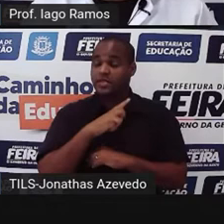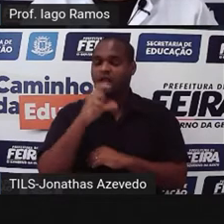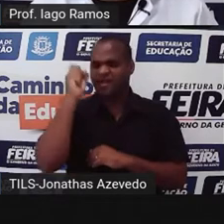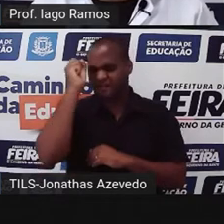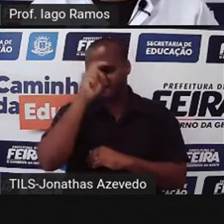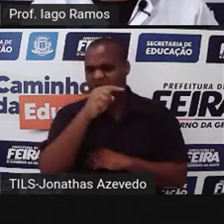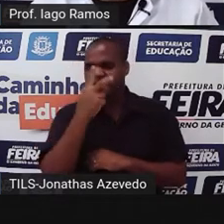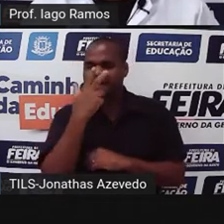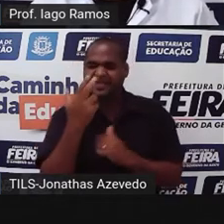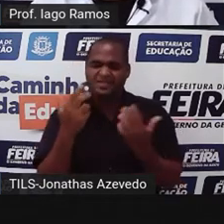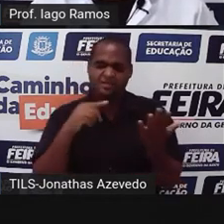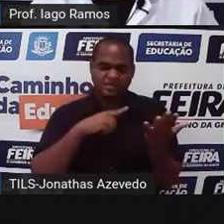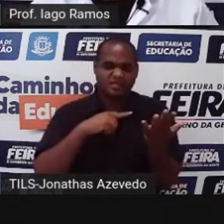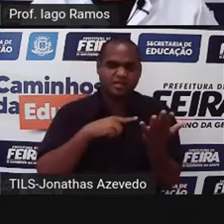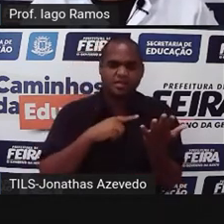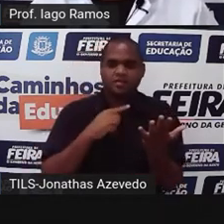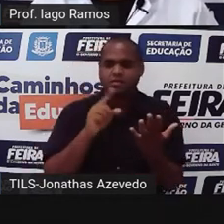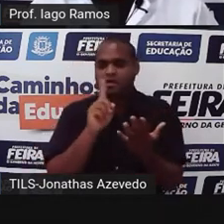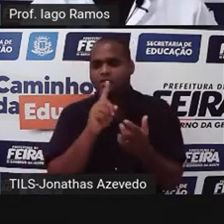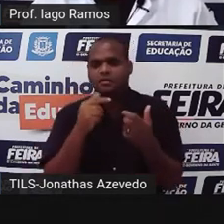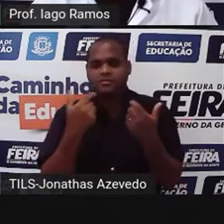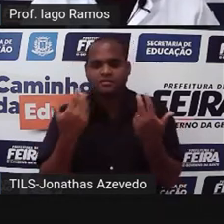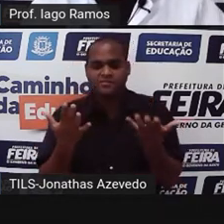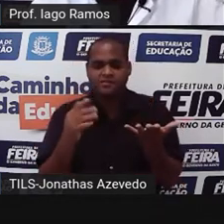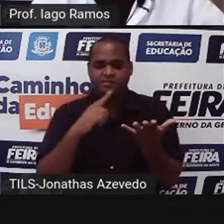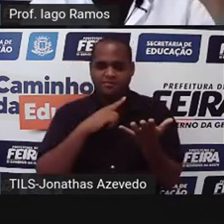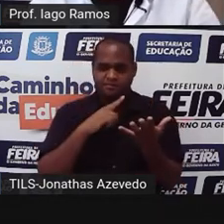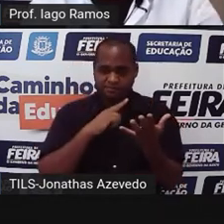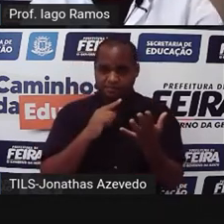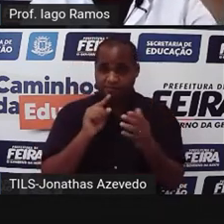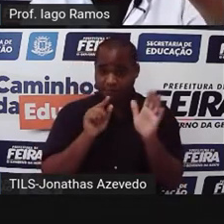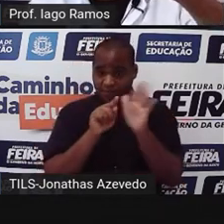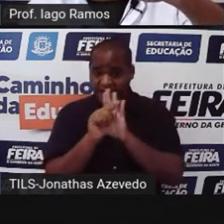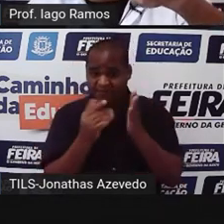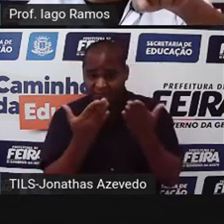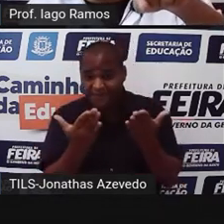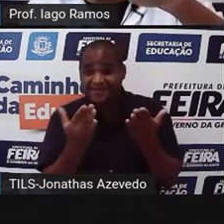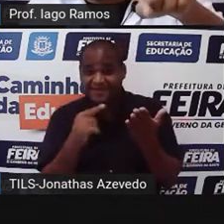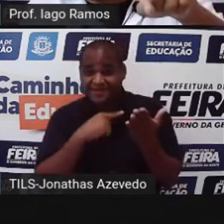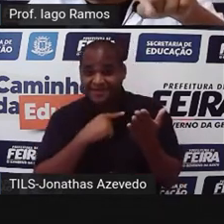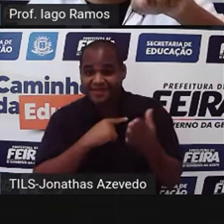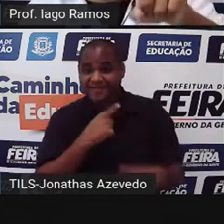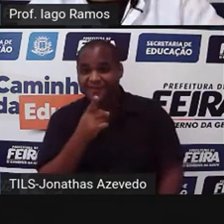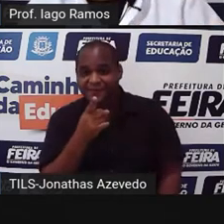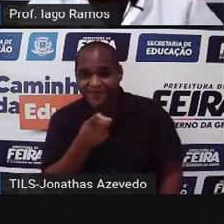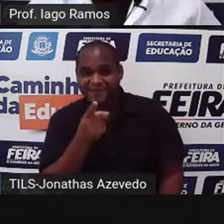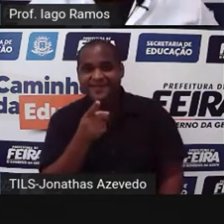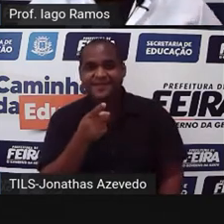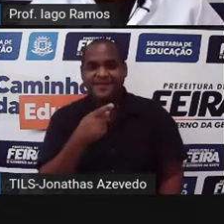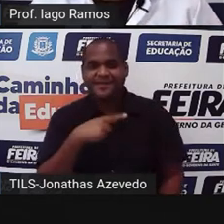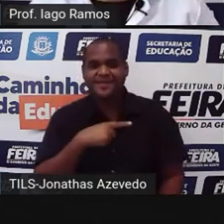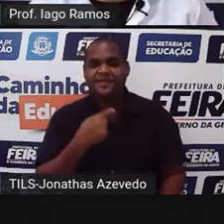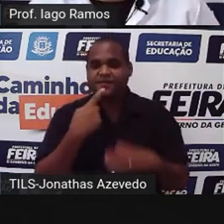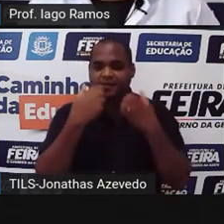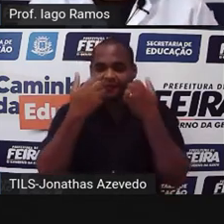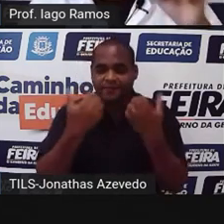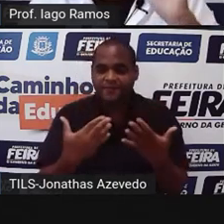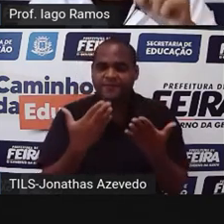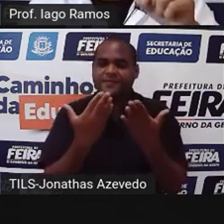né? Para alguns sim, para outros não. Mas deixa de perguntar, você aí do outro lado, é você, eu estou falando com você.